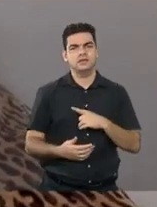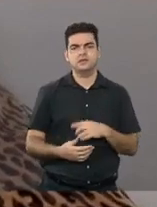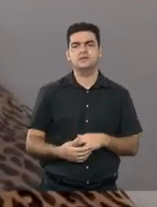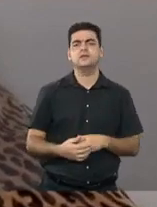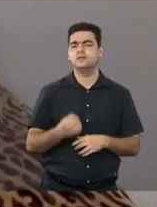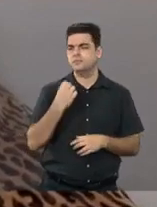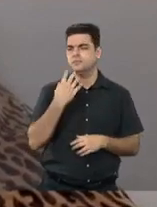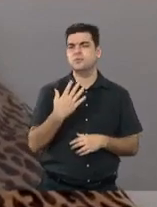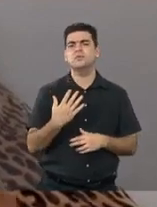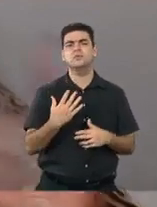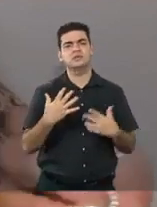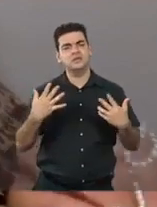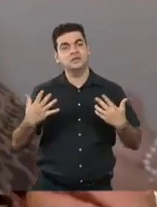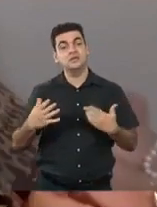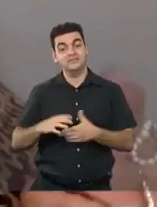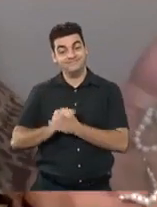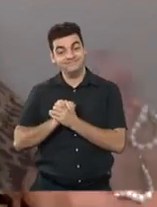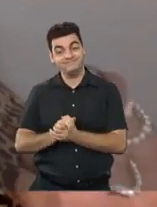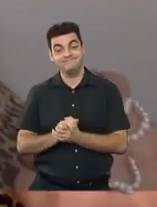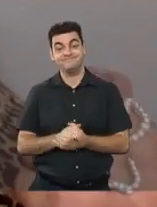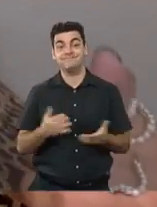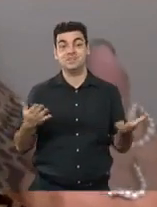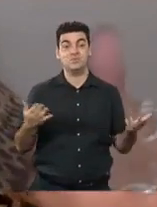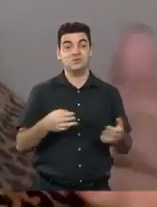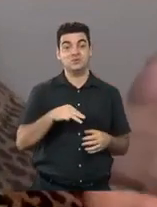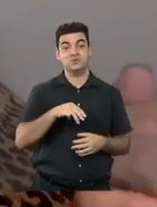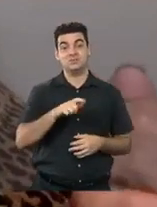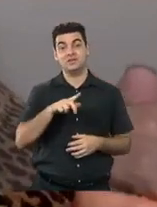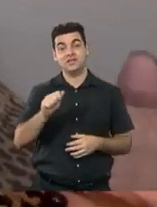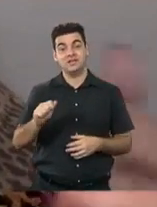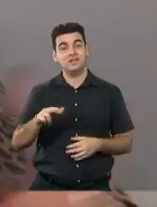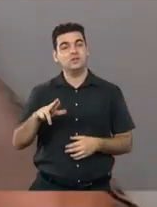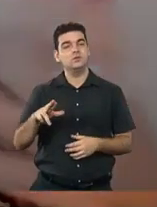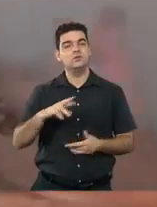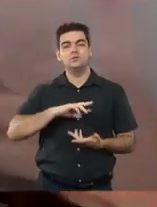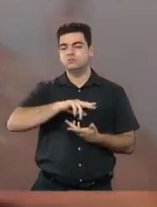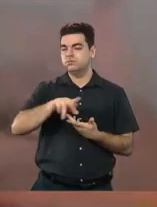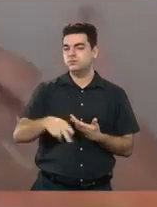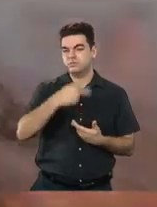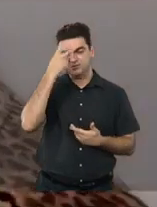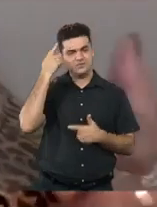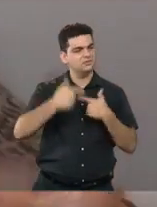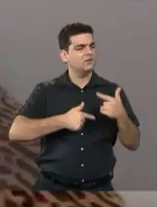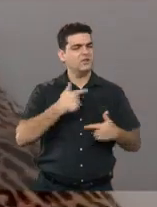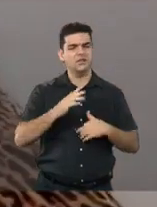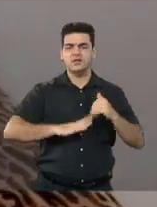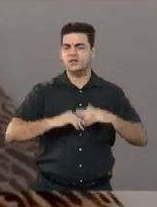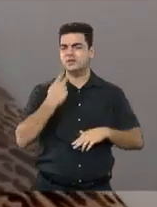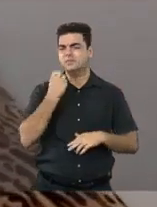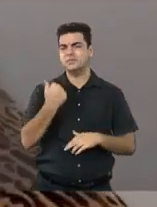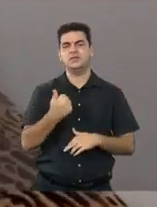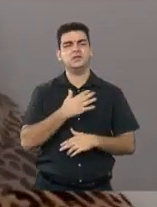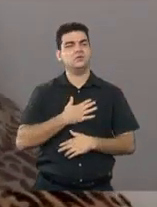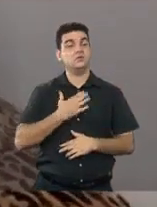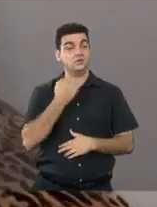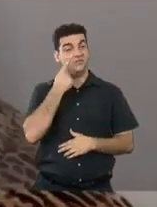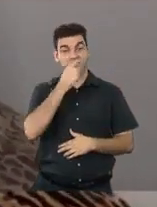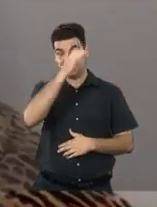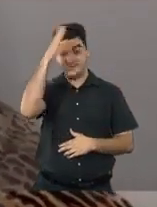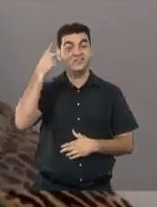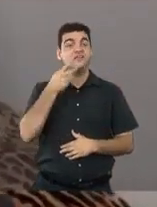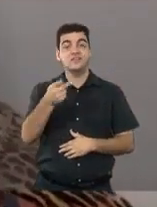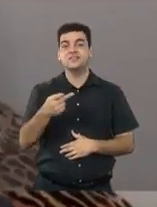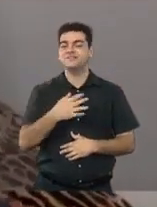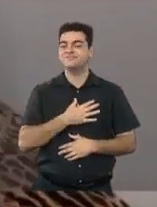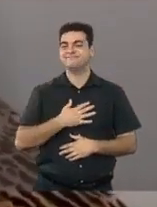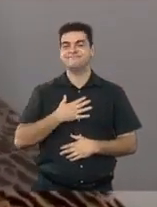retorno positivo, os funcionários da ponta mandavam para mim assim, Luísa no WhatsApp, olha o que essa cliente tá falando, e foi um